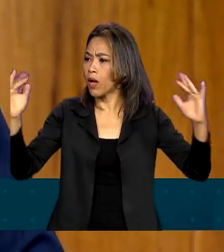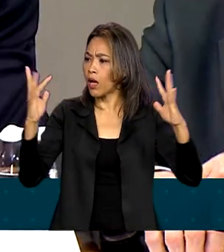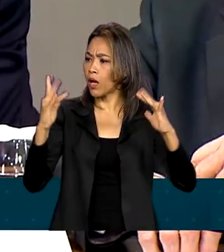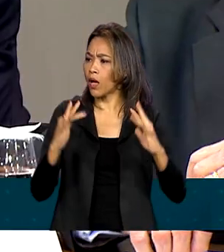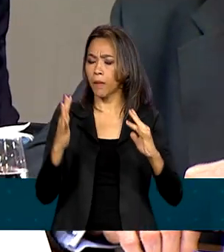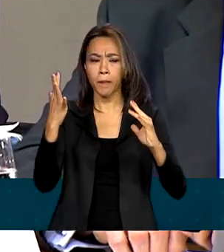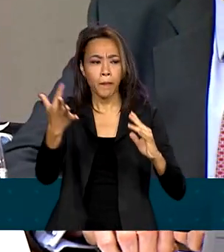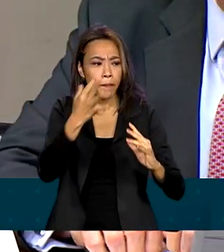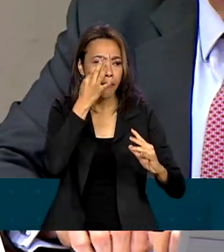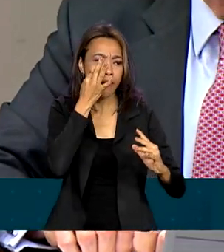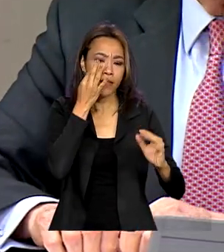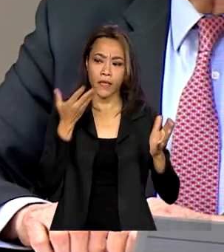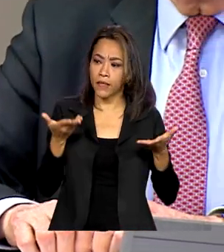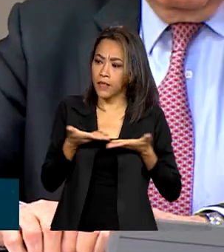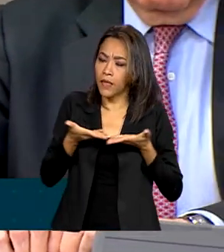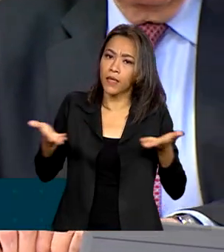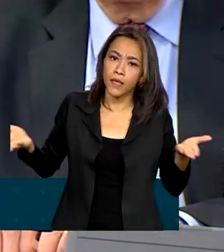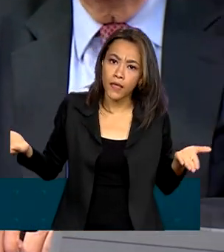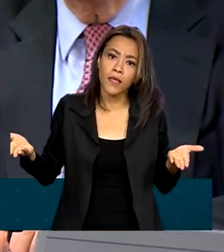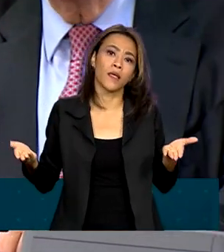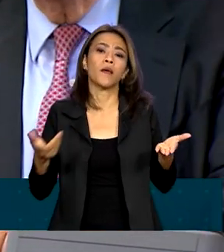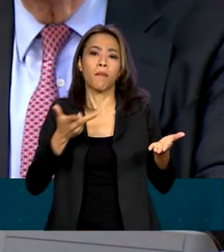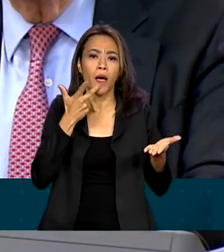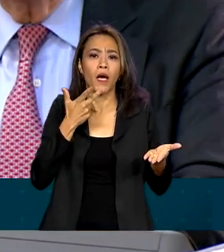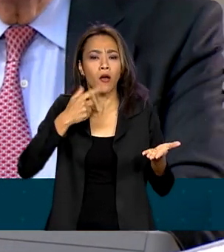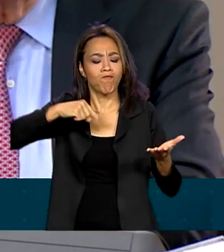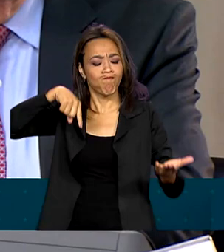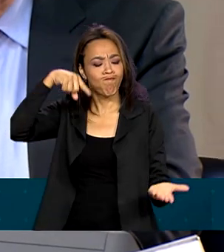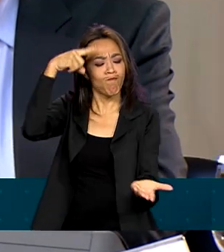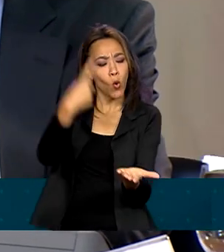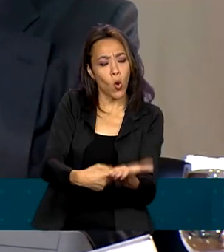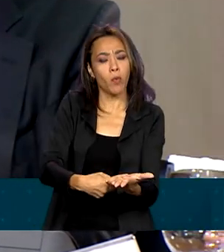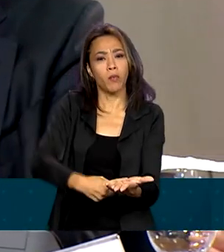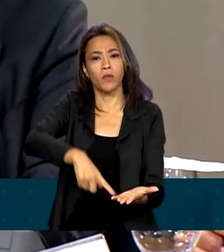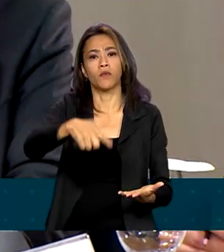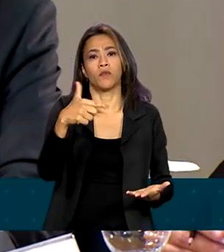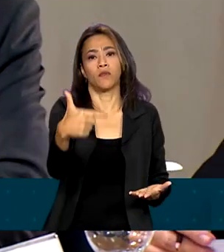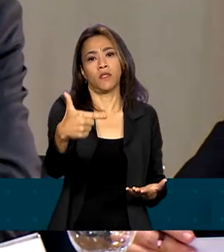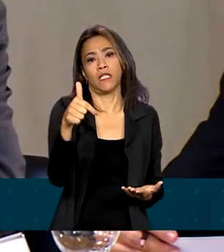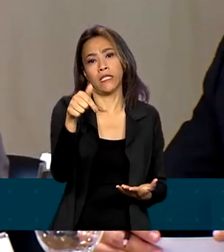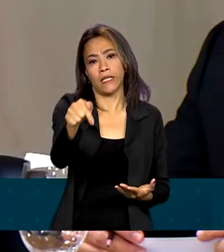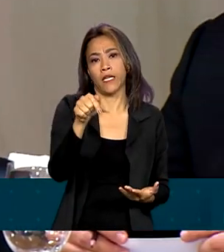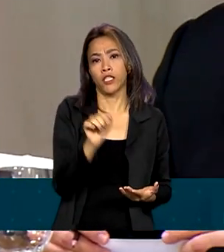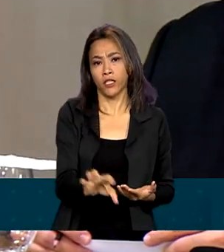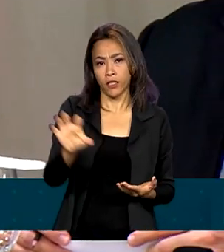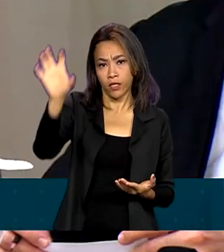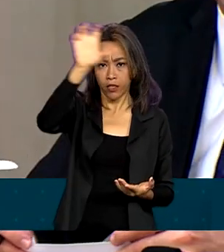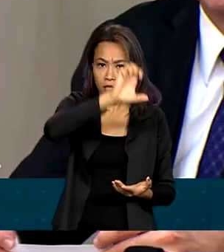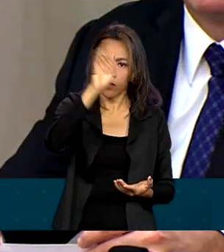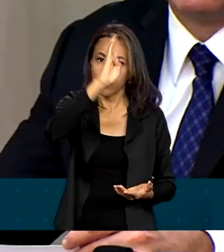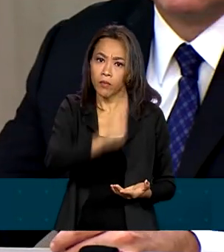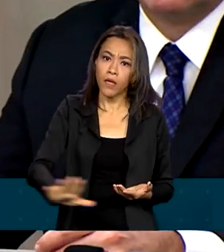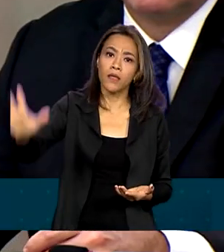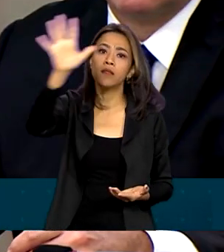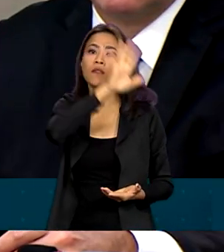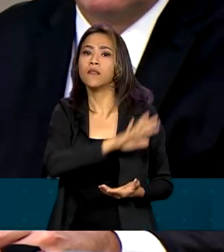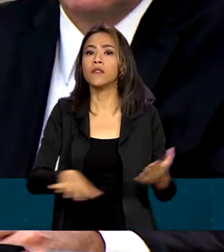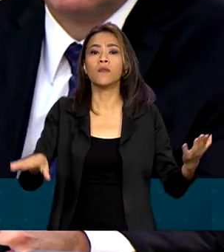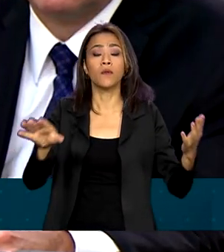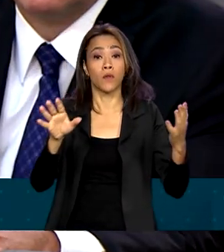para reafirmar o compromisso dos 27 estados da federação com a